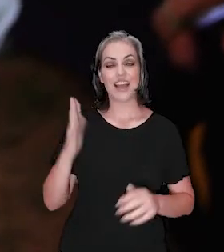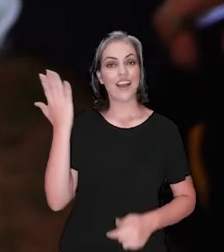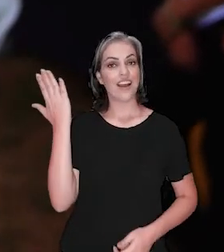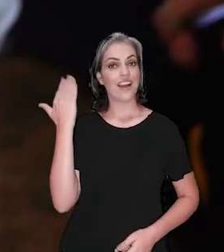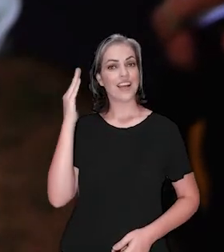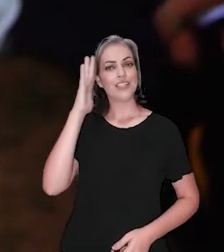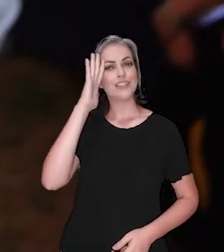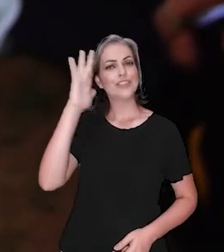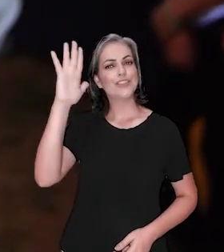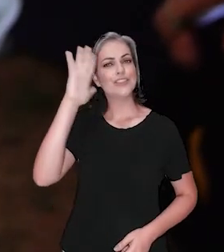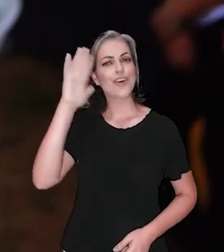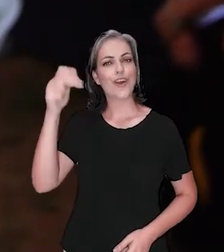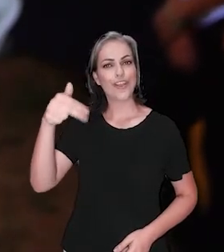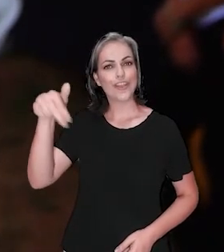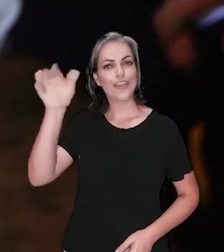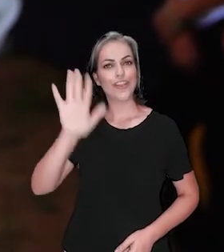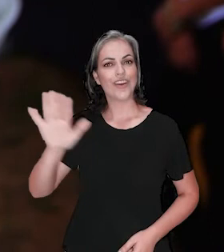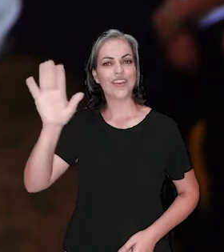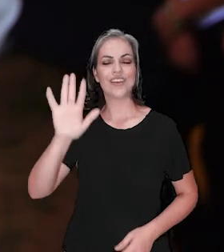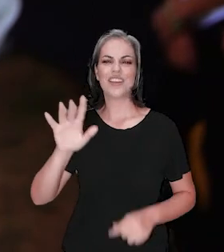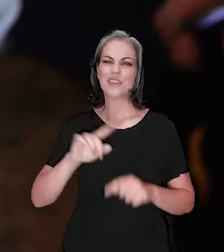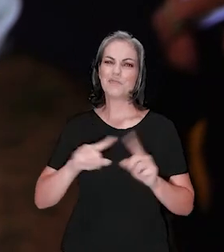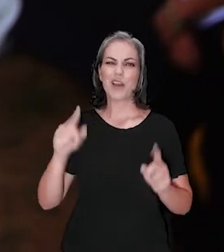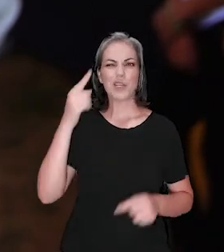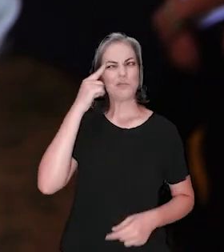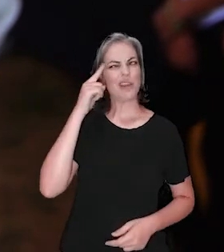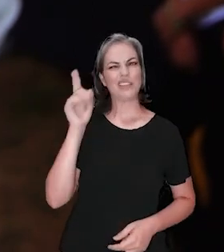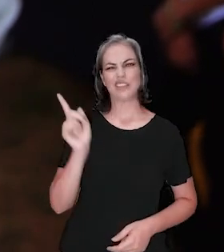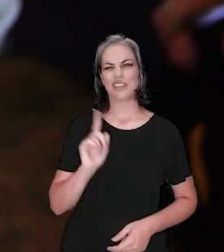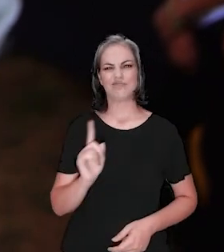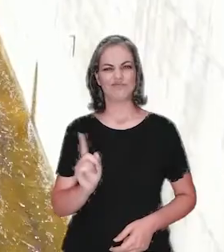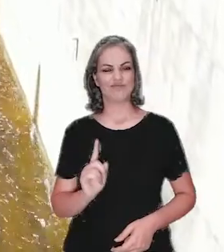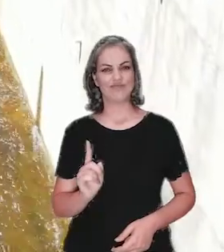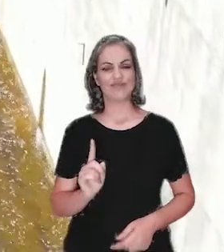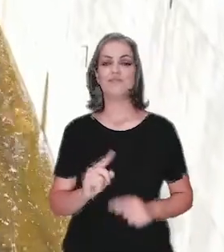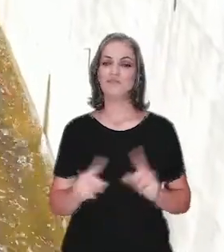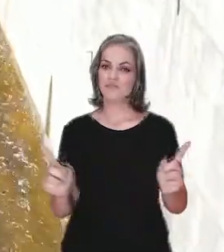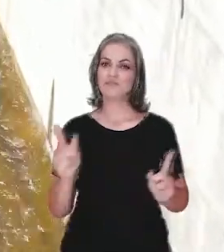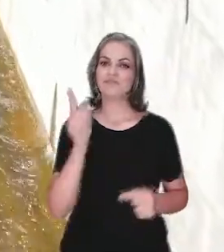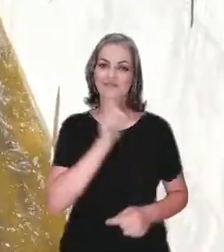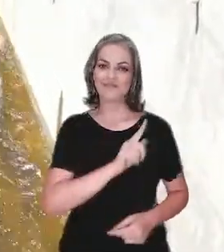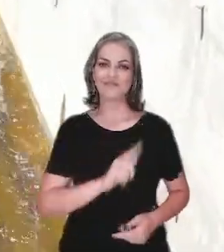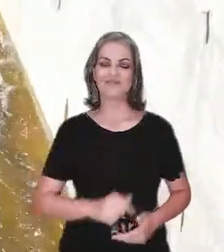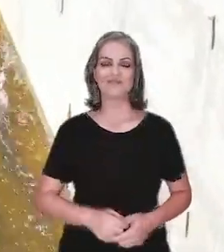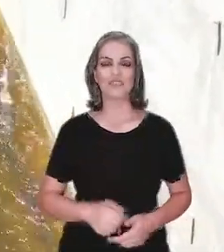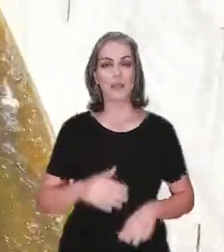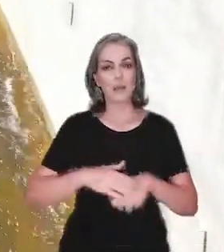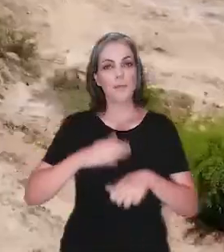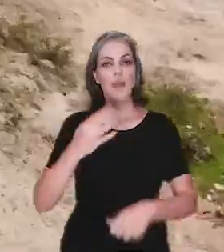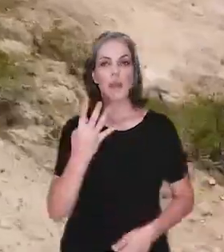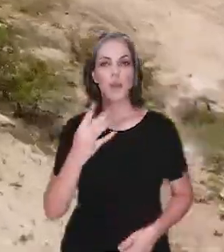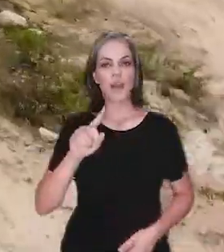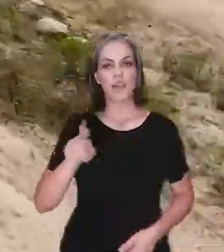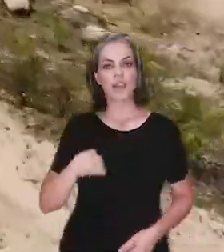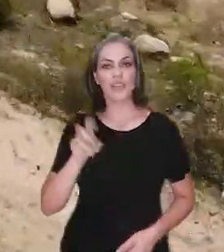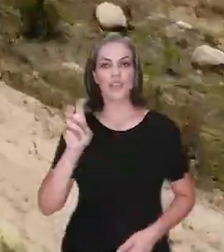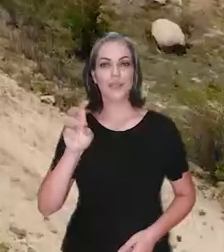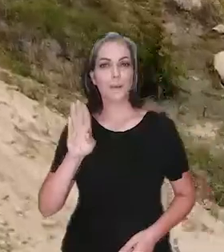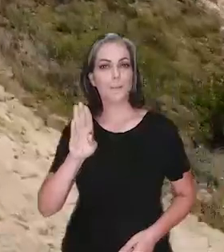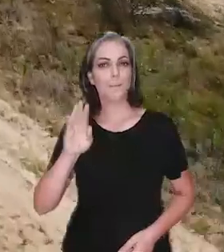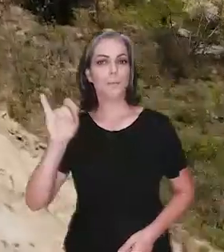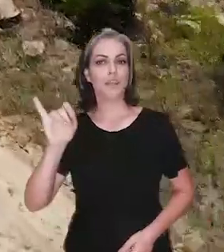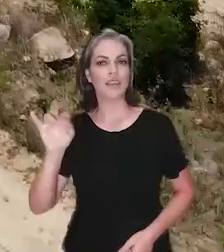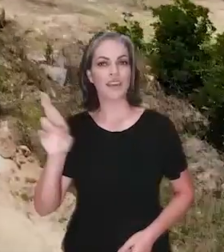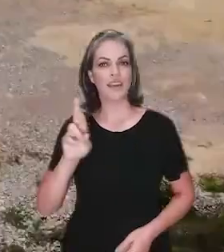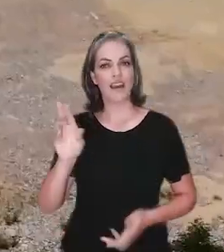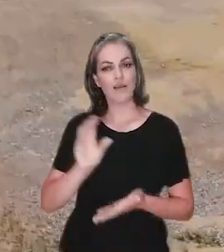sonho de todo o nordestino e a gente não achou que fosse possível chegar à água nem tão cedo. Foram mais de 4 bilhões e meio de reais